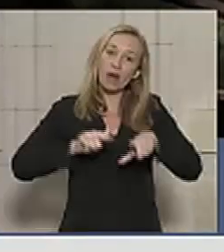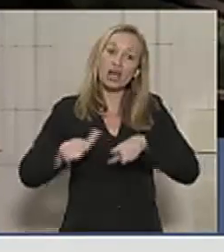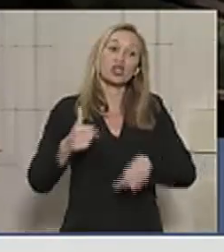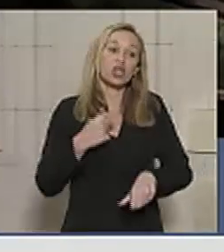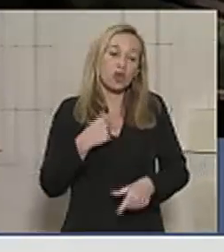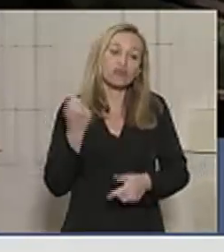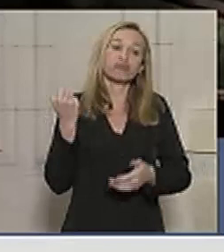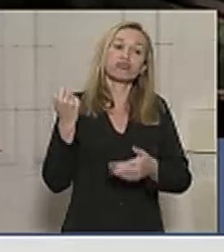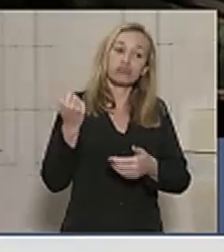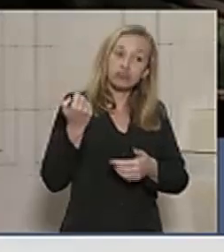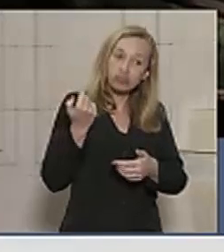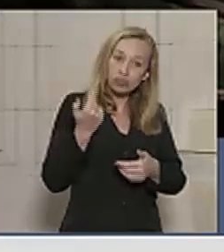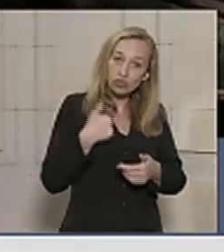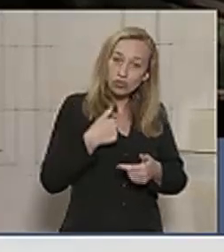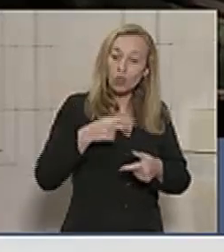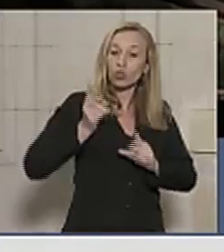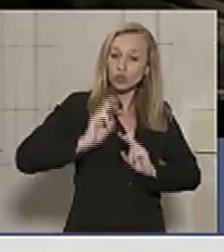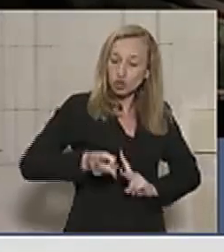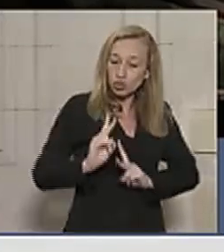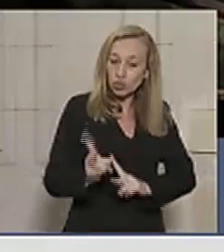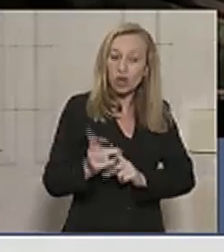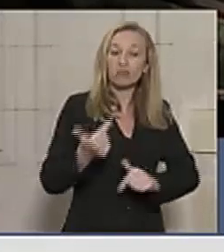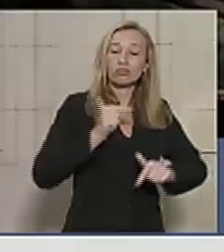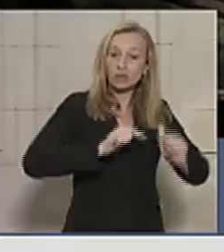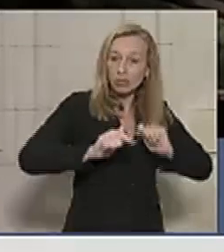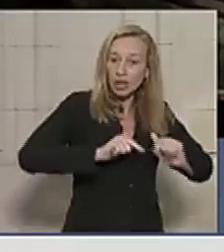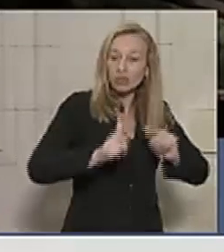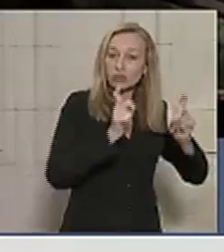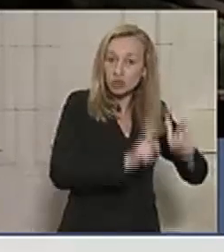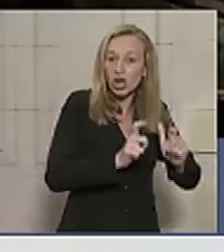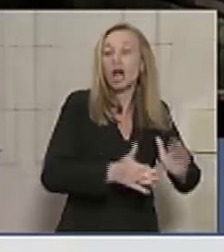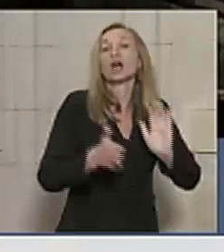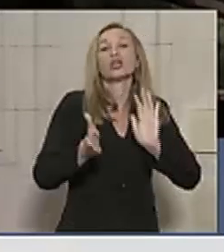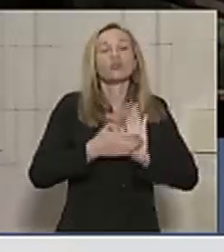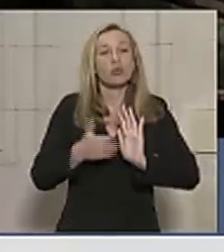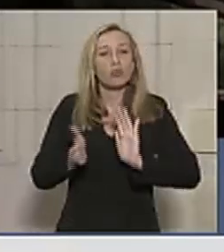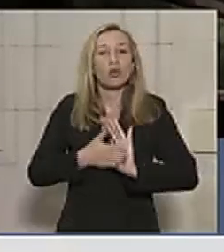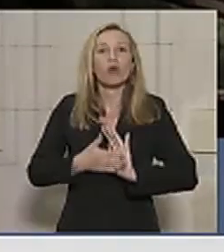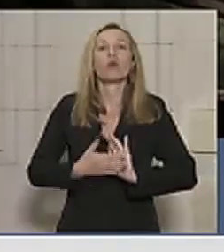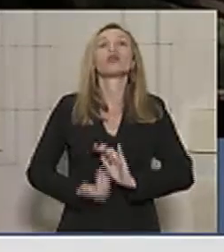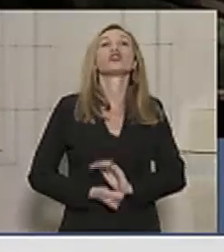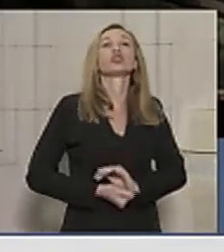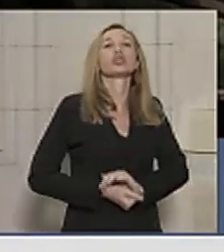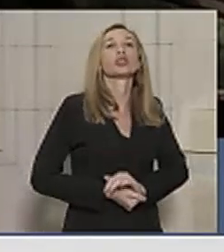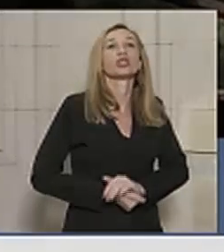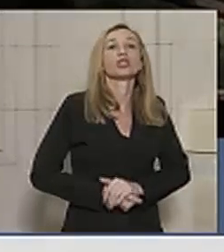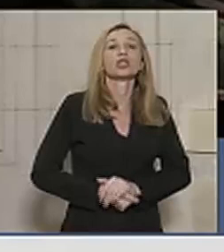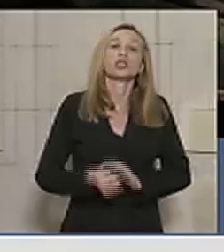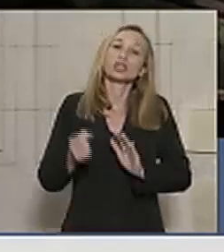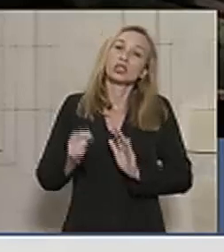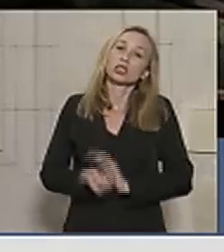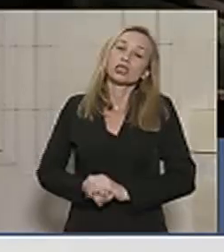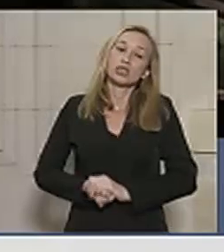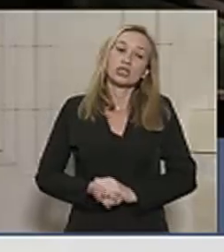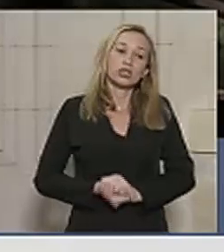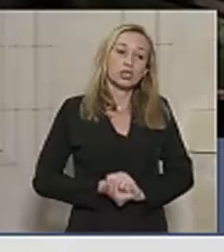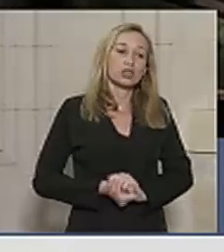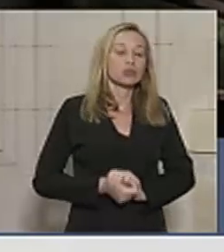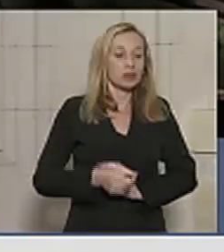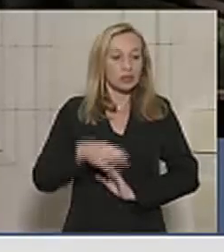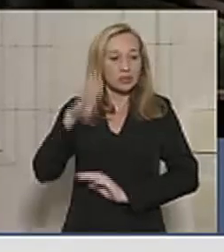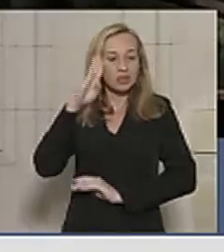A atividade parlamentar pressupõe as propostas, a produção legislativa e, principalmente,